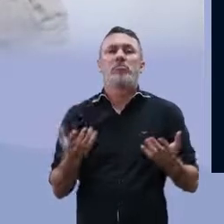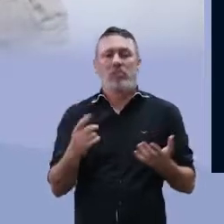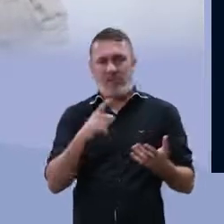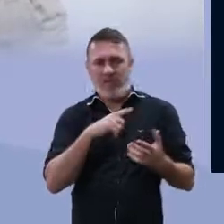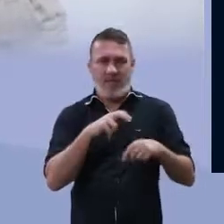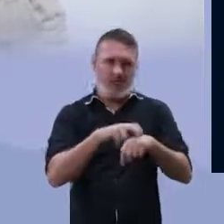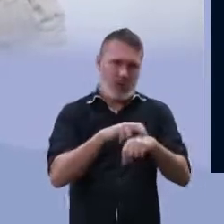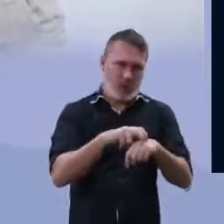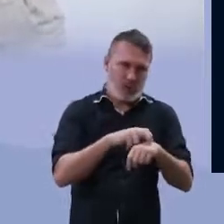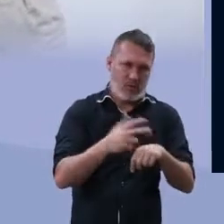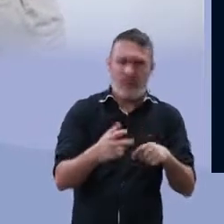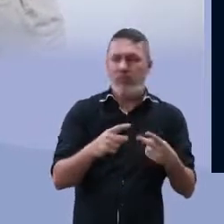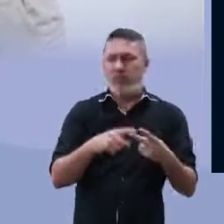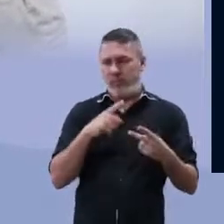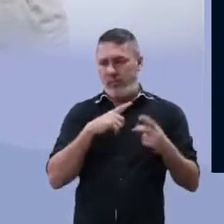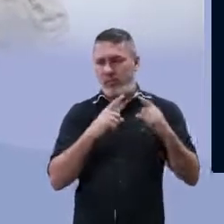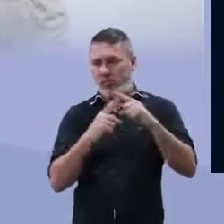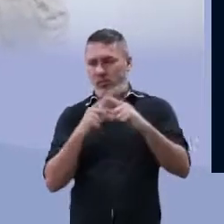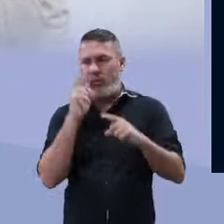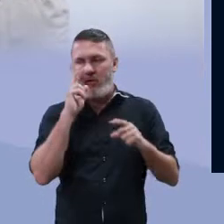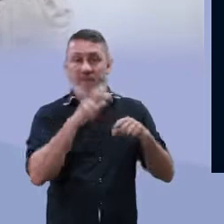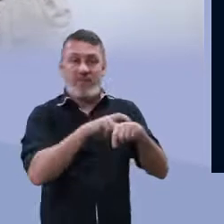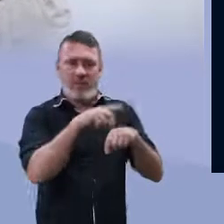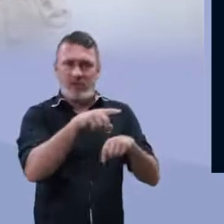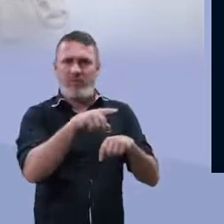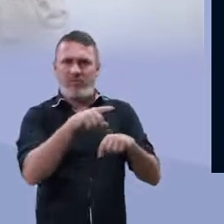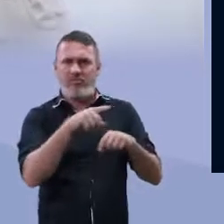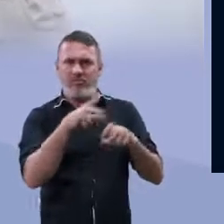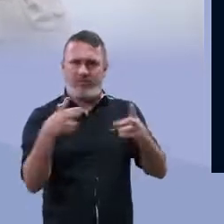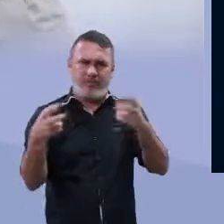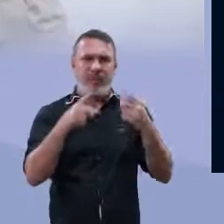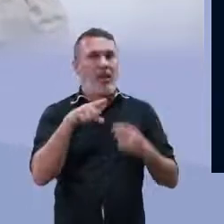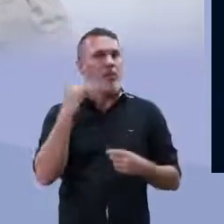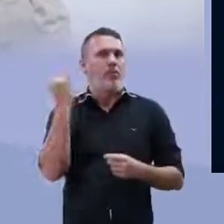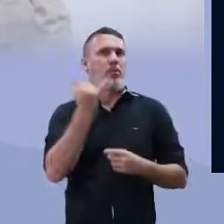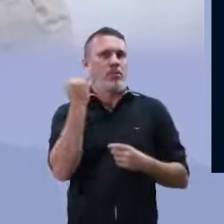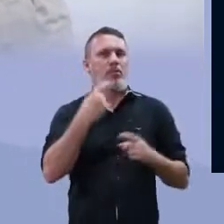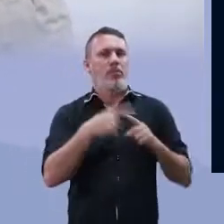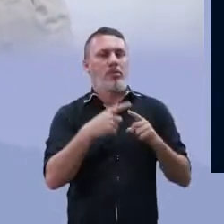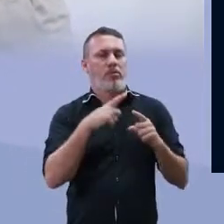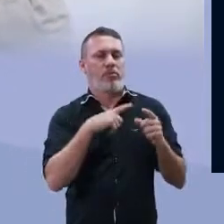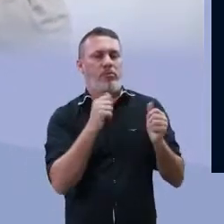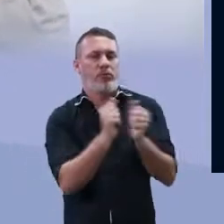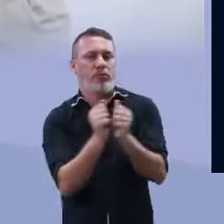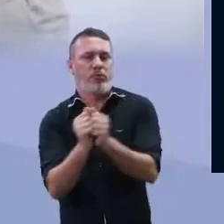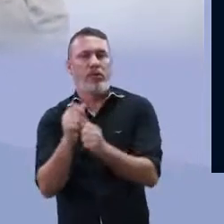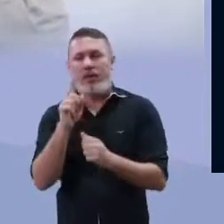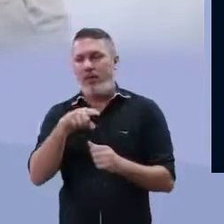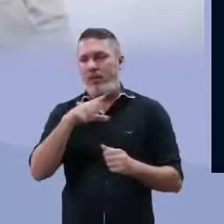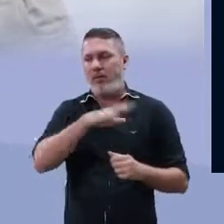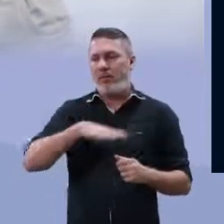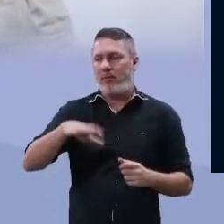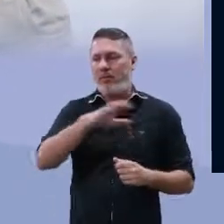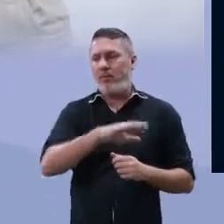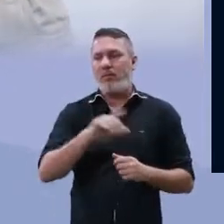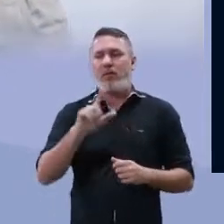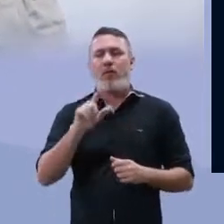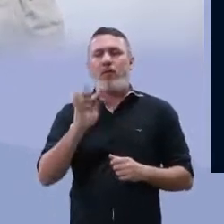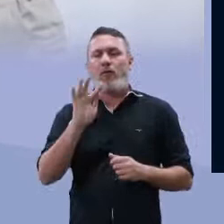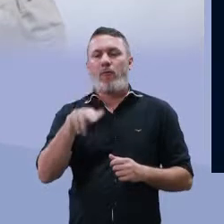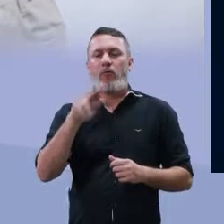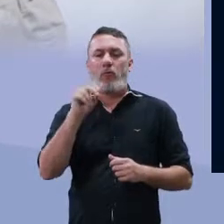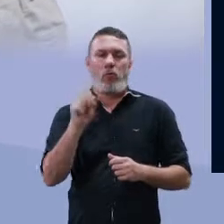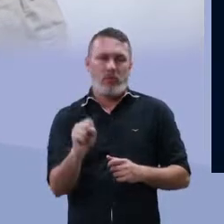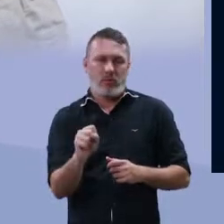A clorofita, que são chamadas de algas verdes, e que são extremamente importantes por se unirem